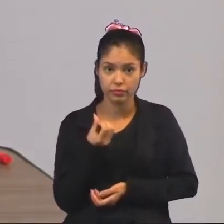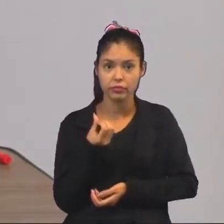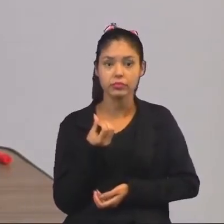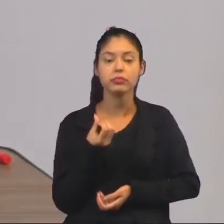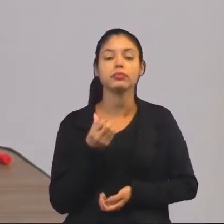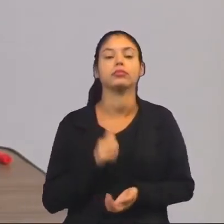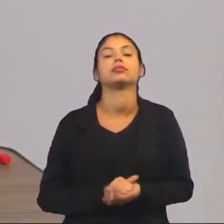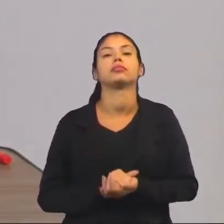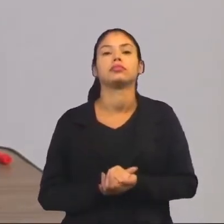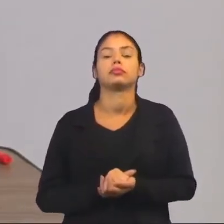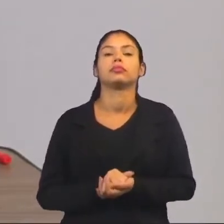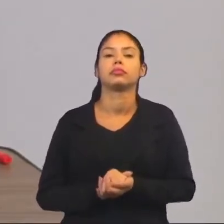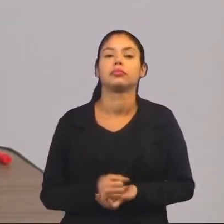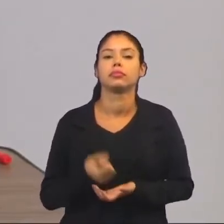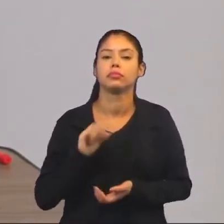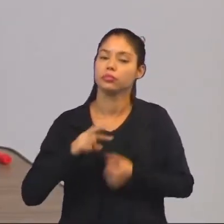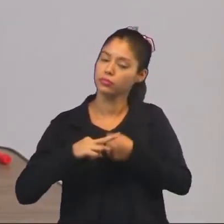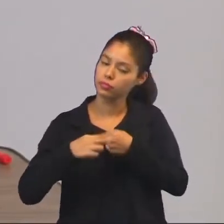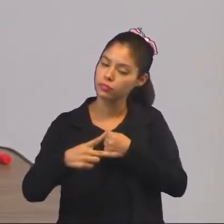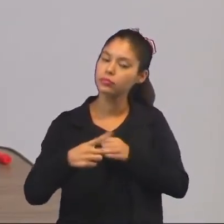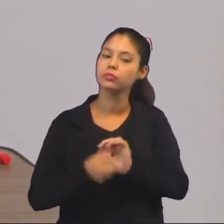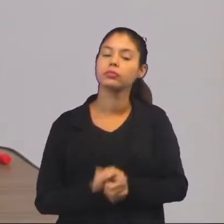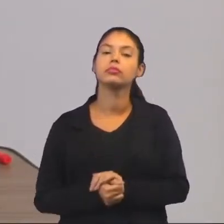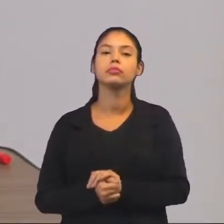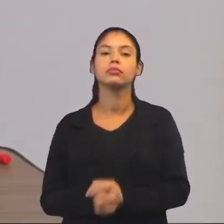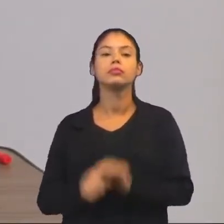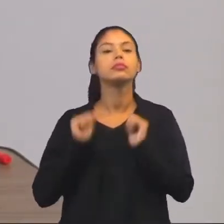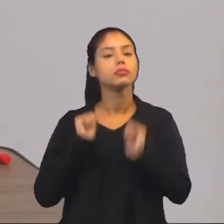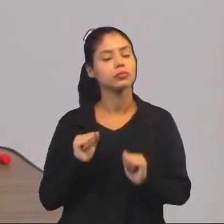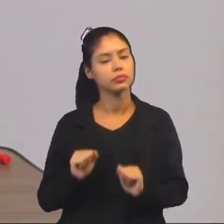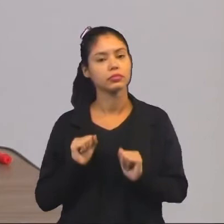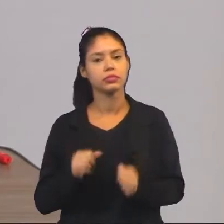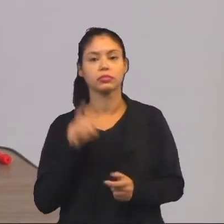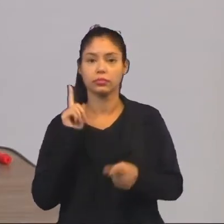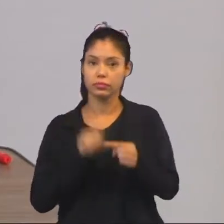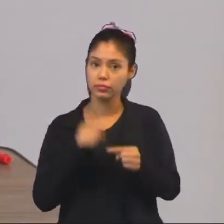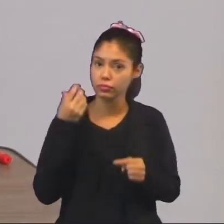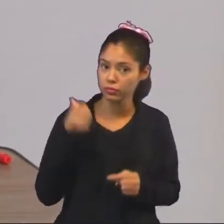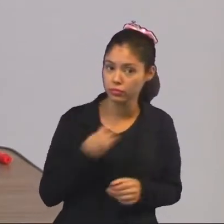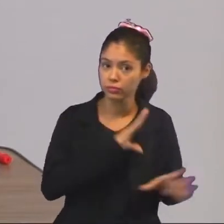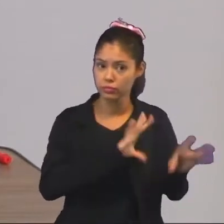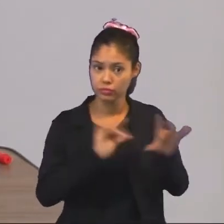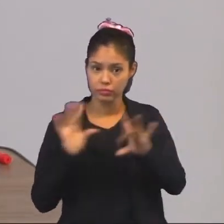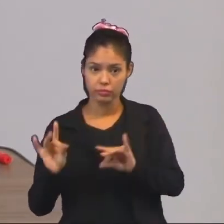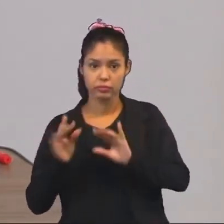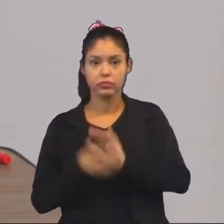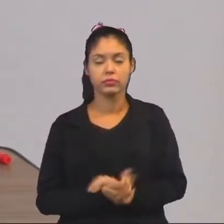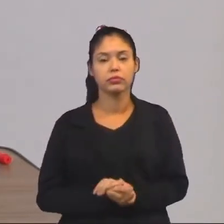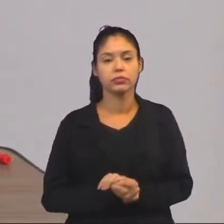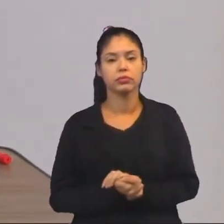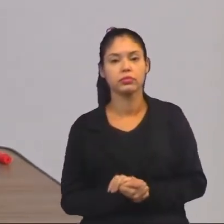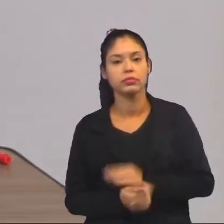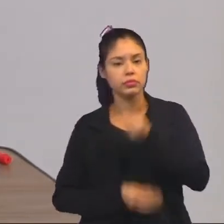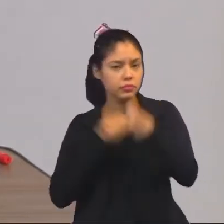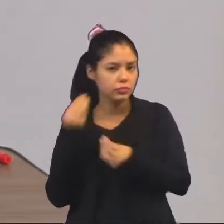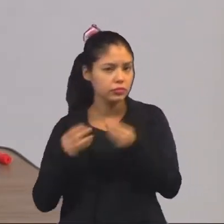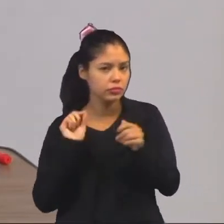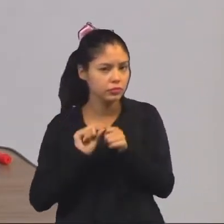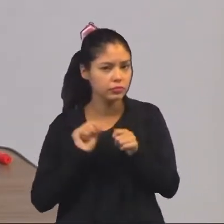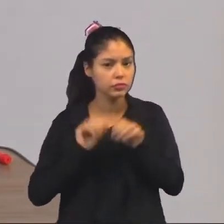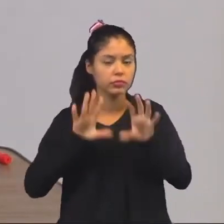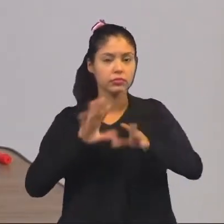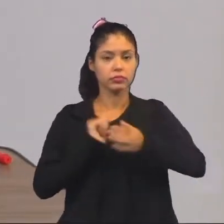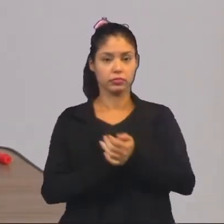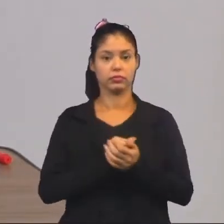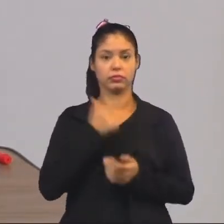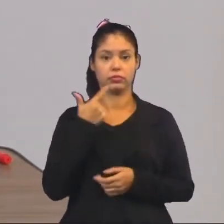amostras aqui, consequentemente, vou poder montar mais 6 de cada uma. Como que eu vou fazer, então?